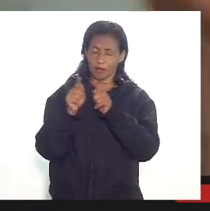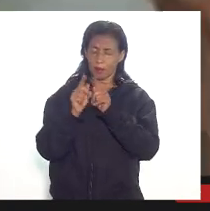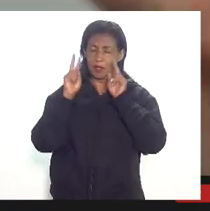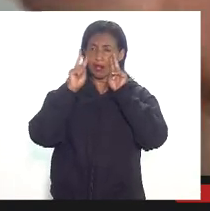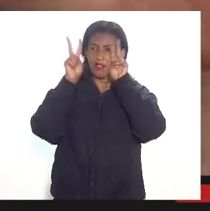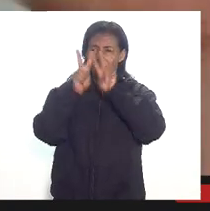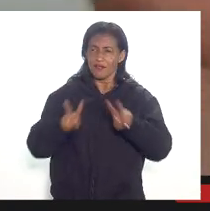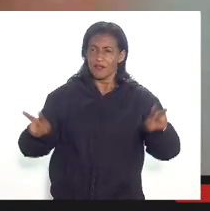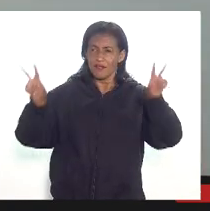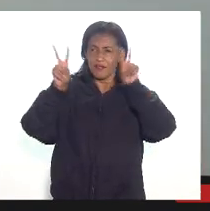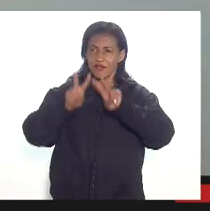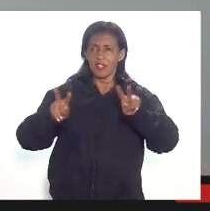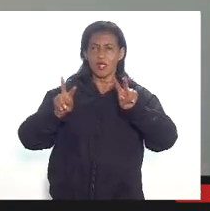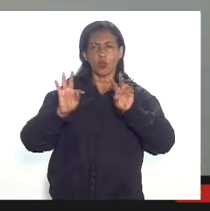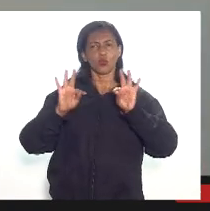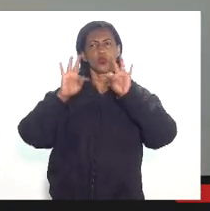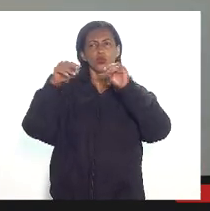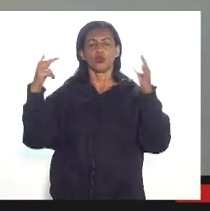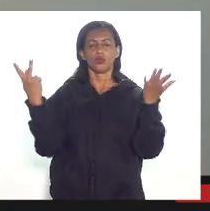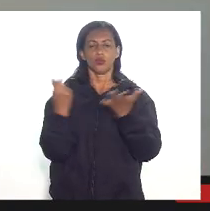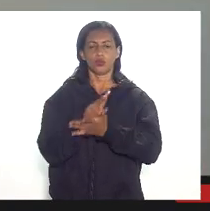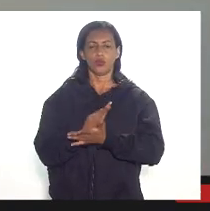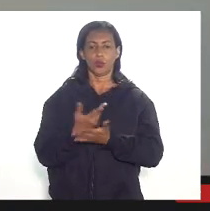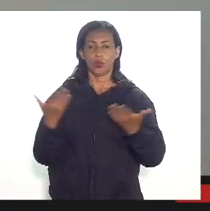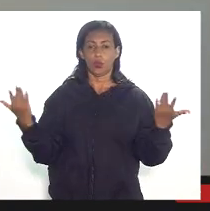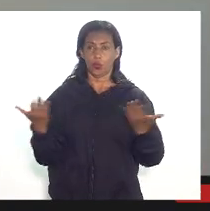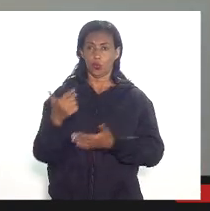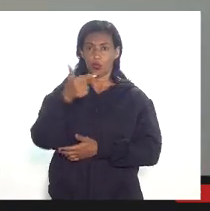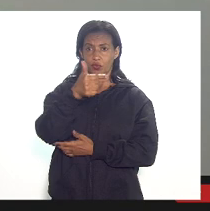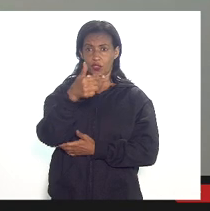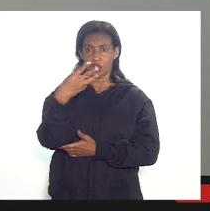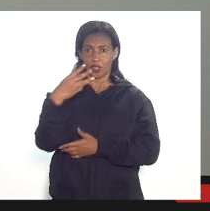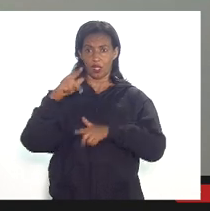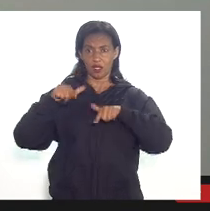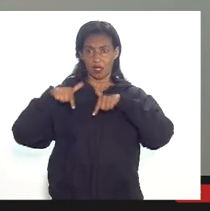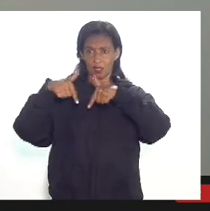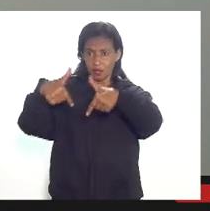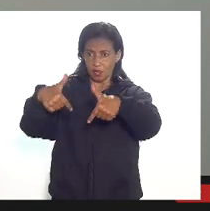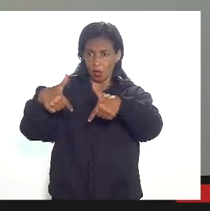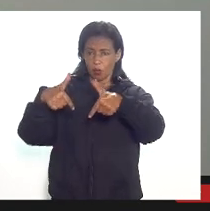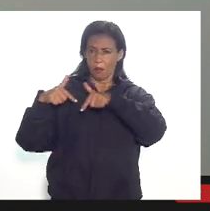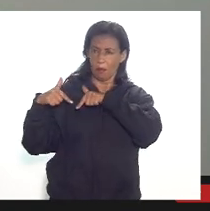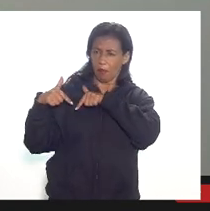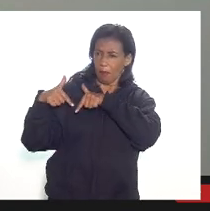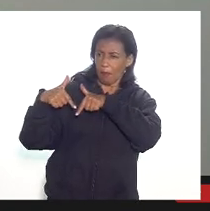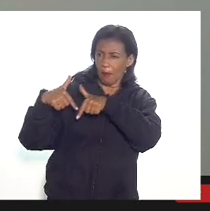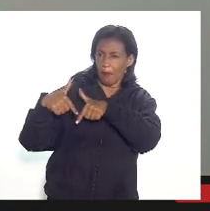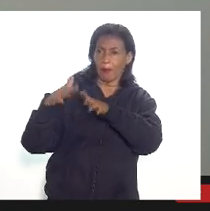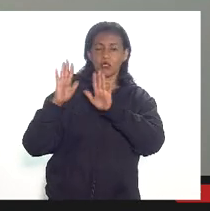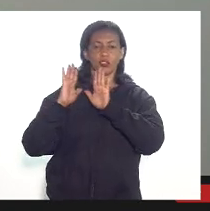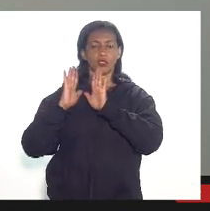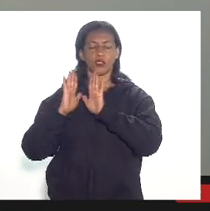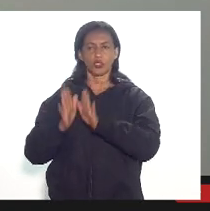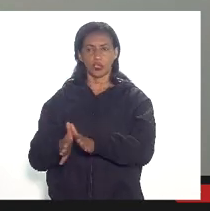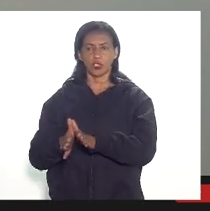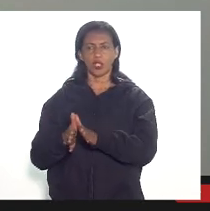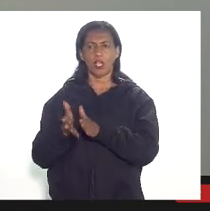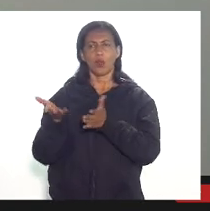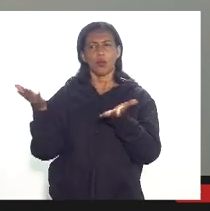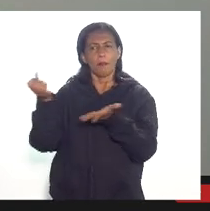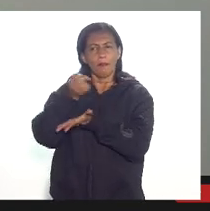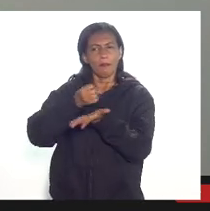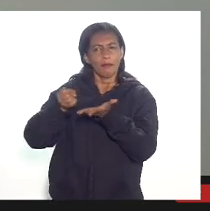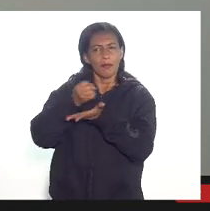uma visão geral sobre os acontecimentos hoje há 23 ações em curso sobre diversos temas basicamente sobre as participações